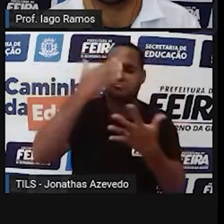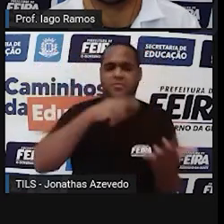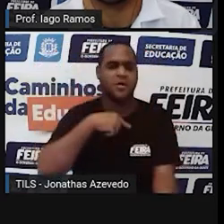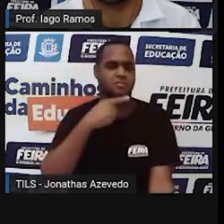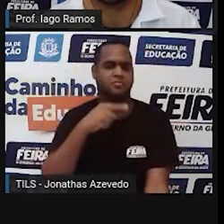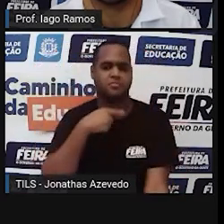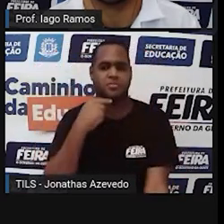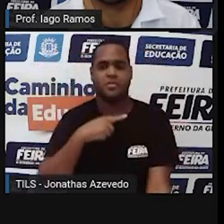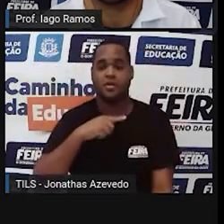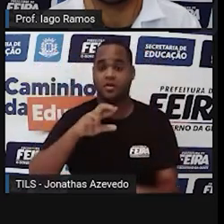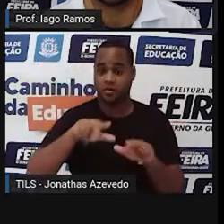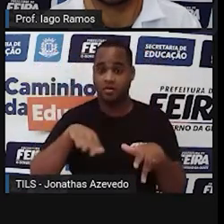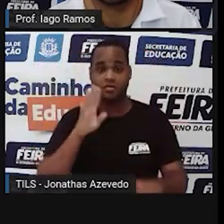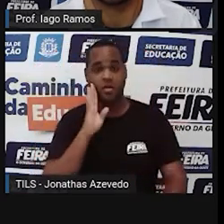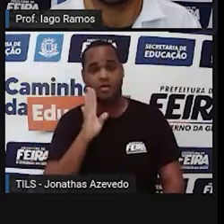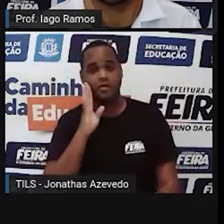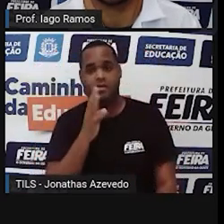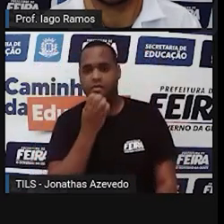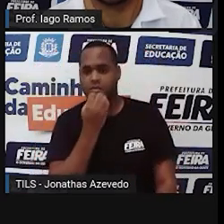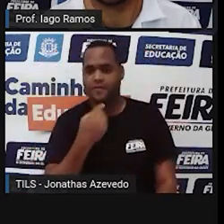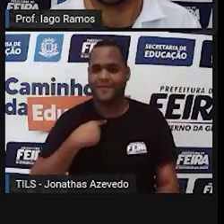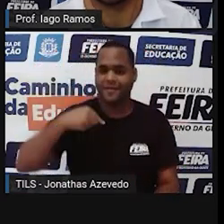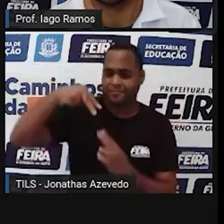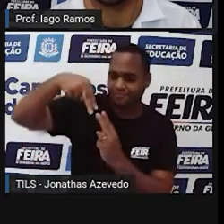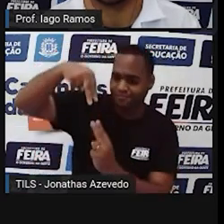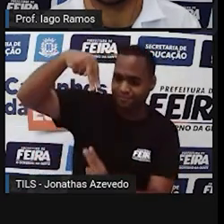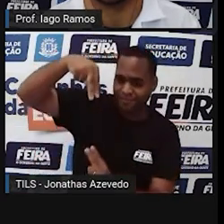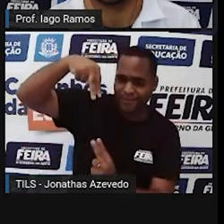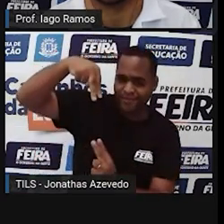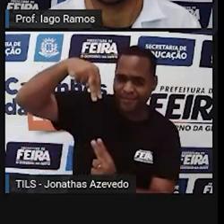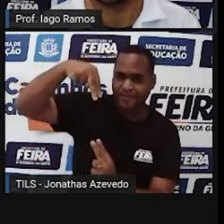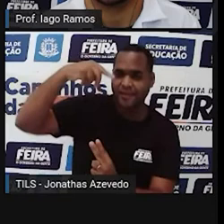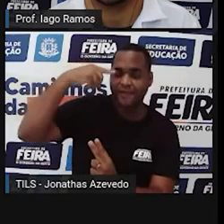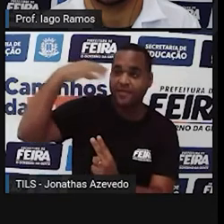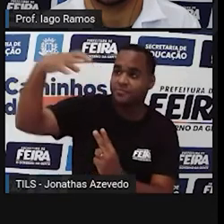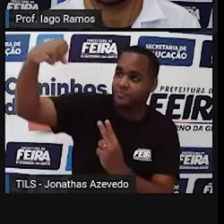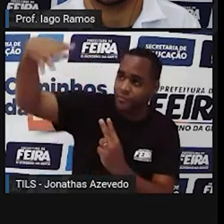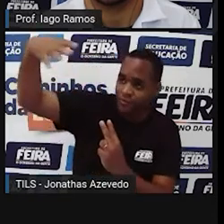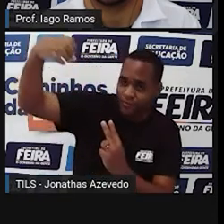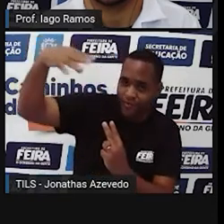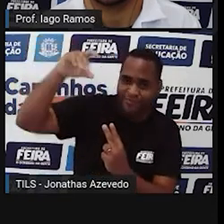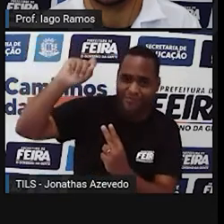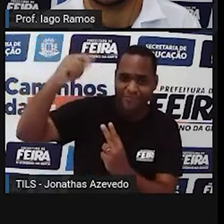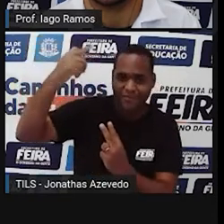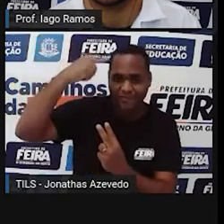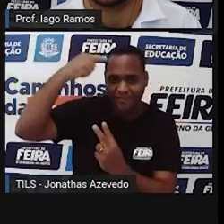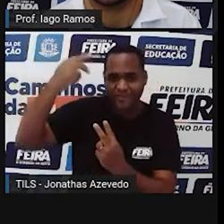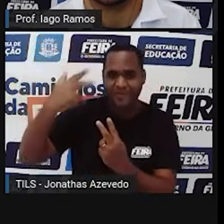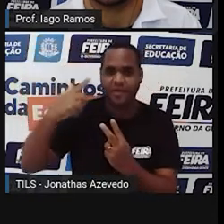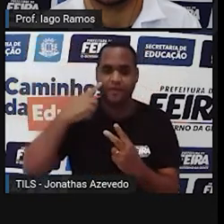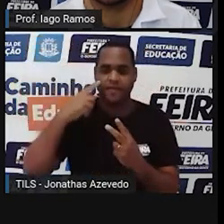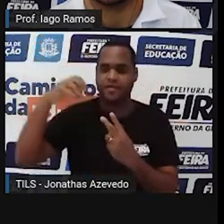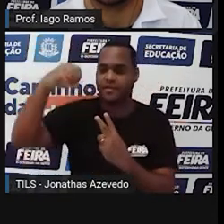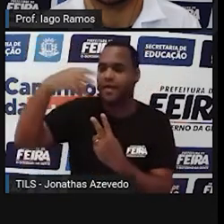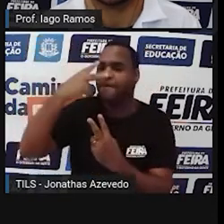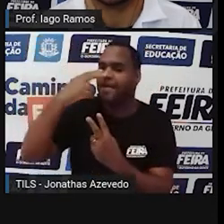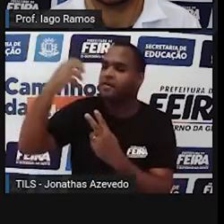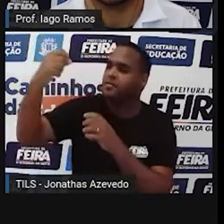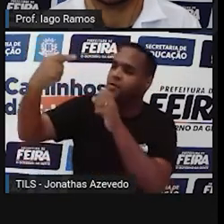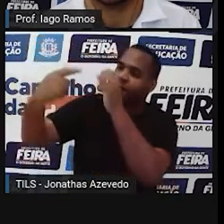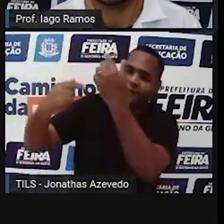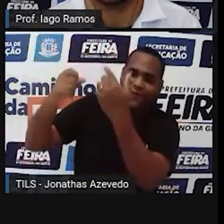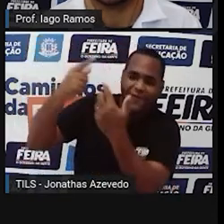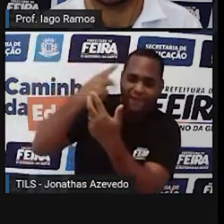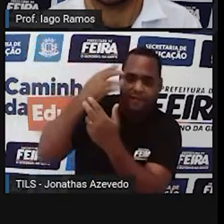todas as vezes que alguma coisa é colocada na frente da luz do Sol, esse objeto bloqueia a passagem dessa